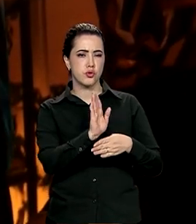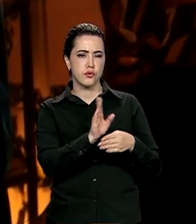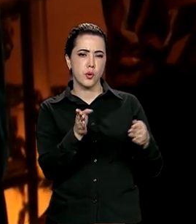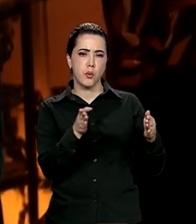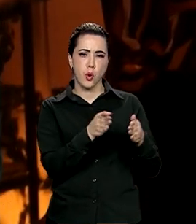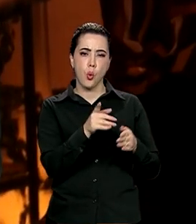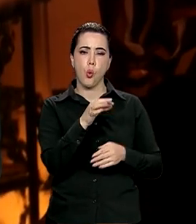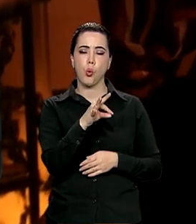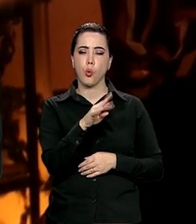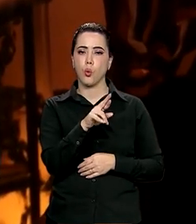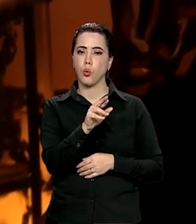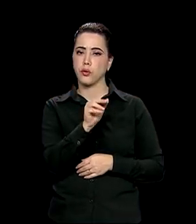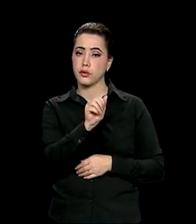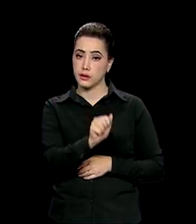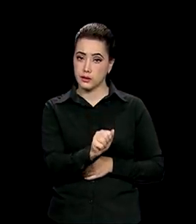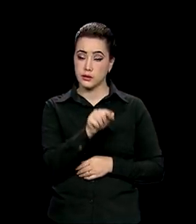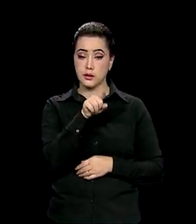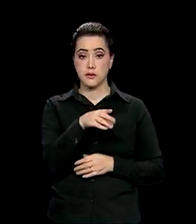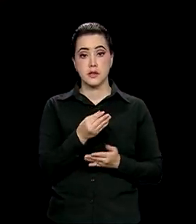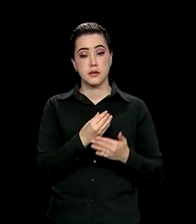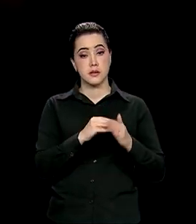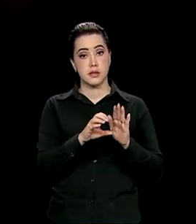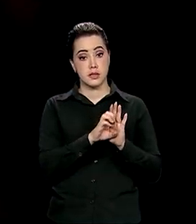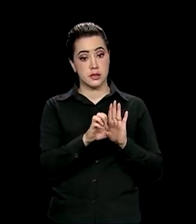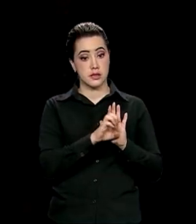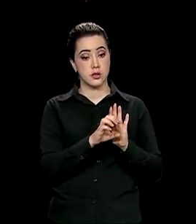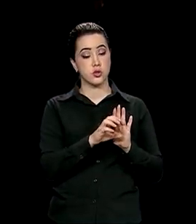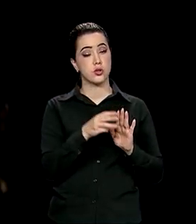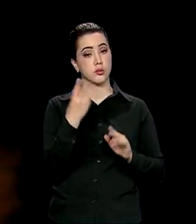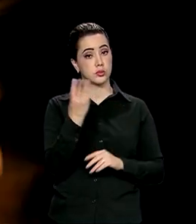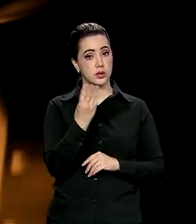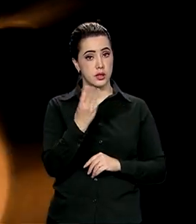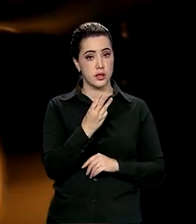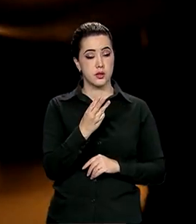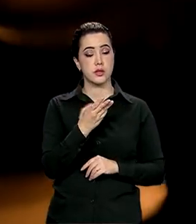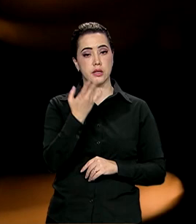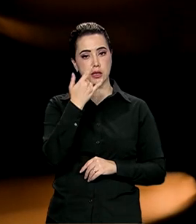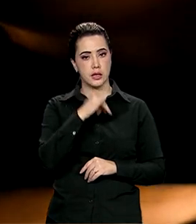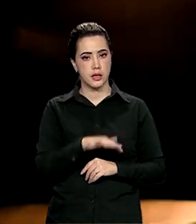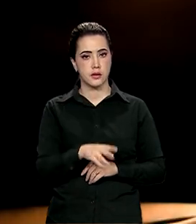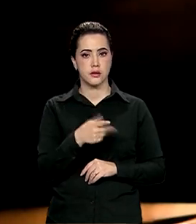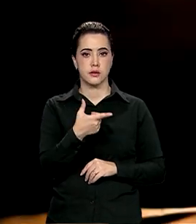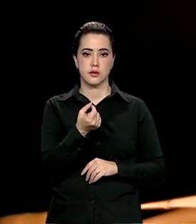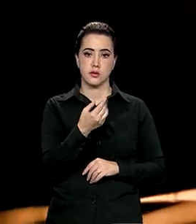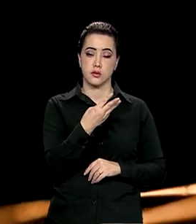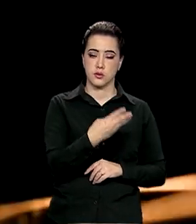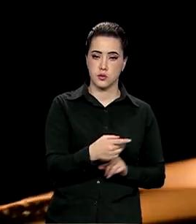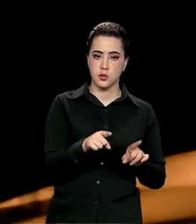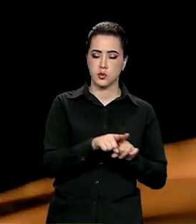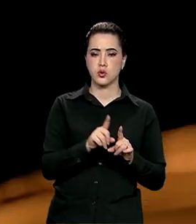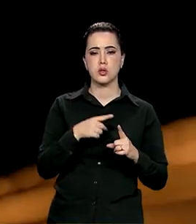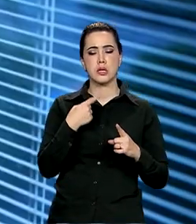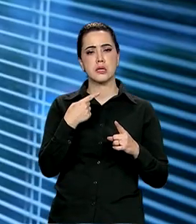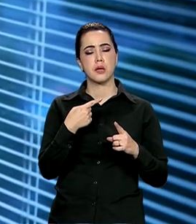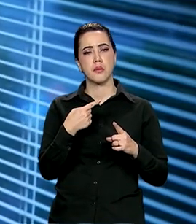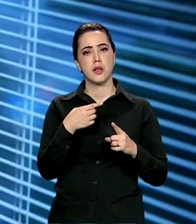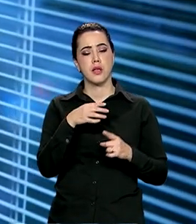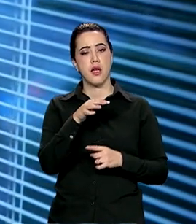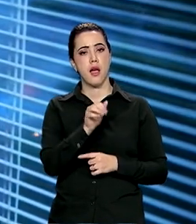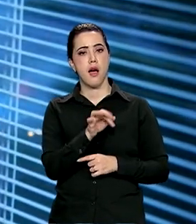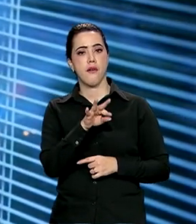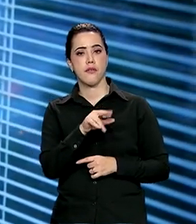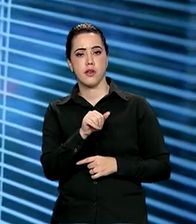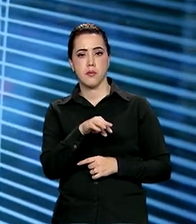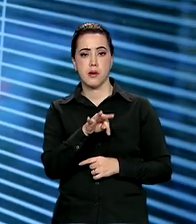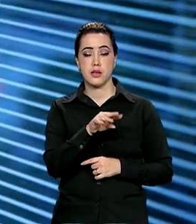distribuídos em 3 editais. O Curta Criança 2023, o Curta Afirmativo 2023 e o